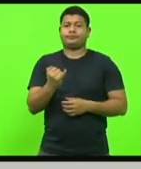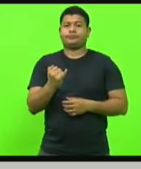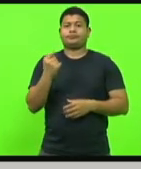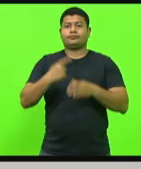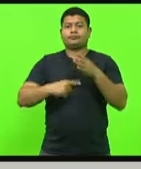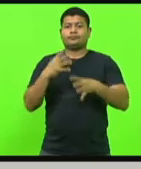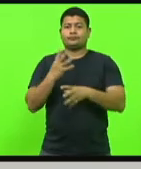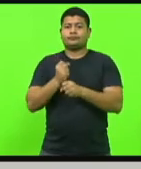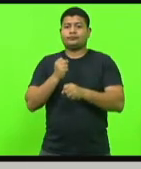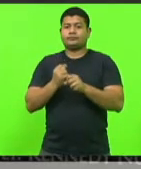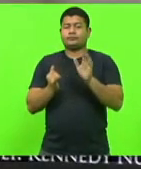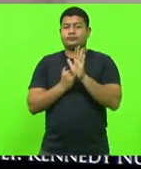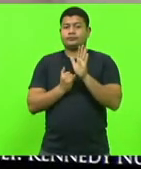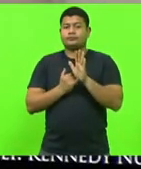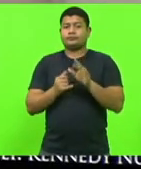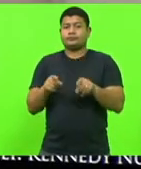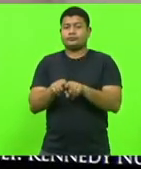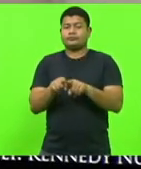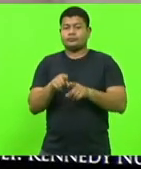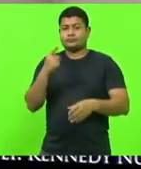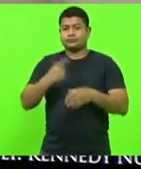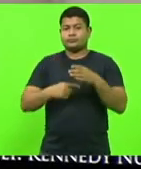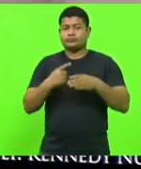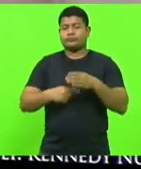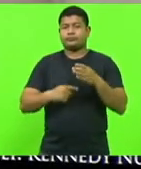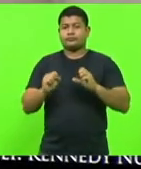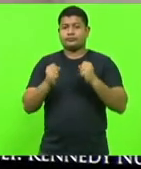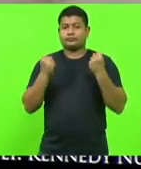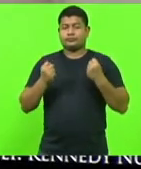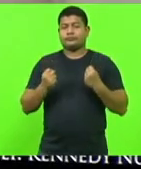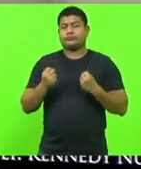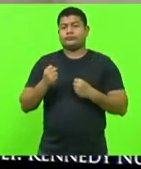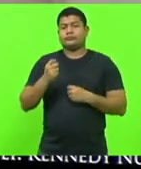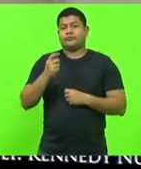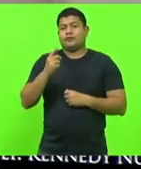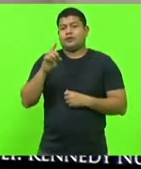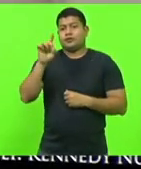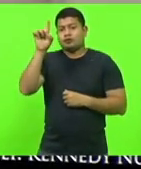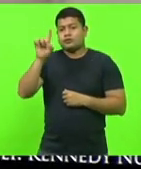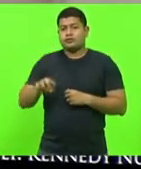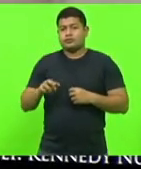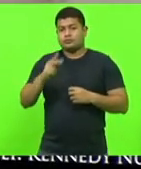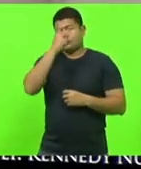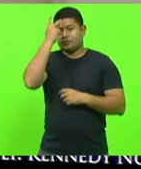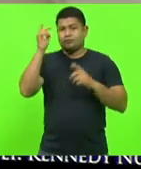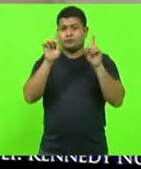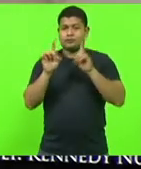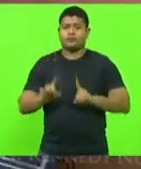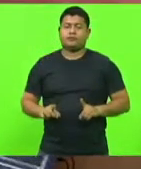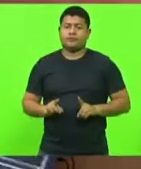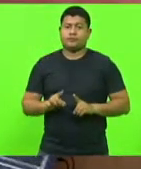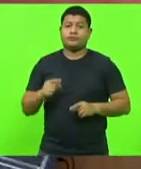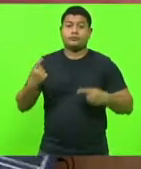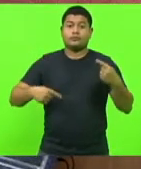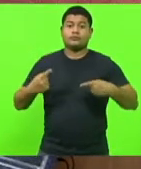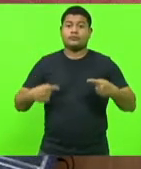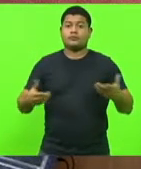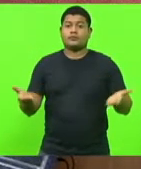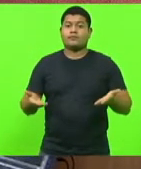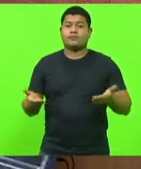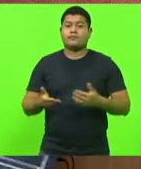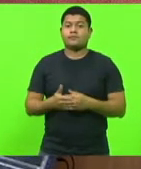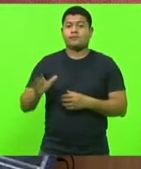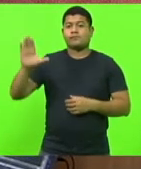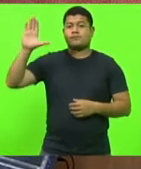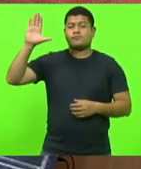Finanças e Tributação e Comissão de Defesa dos Direitos da Pessoa com Deficiência. Em discussão. Senhor presidente. A